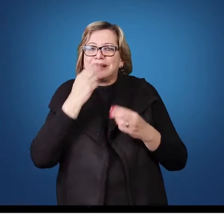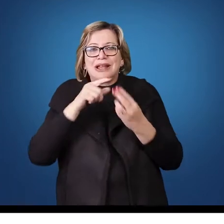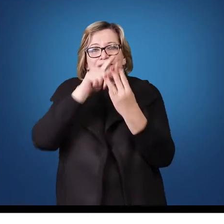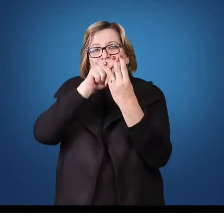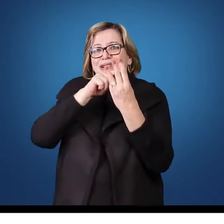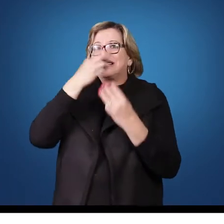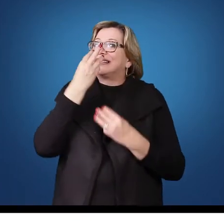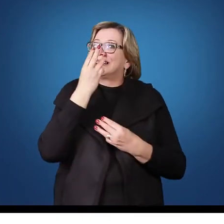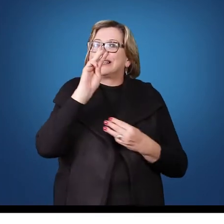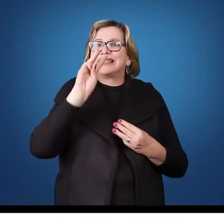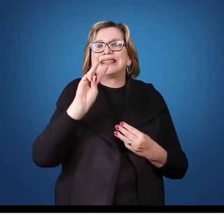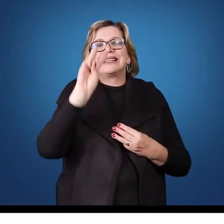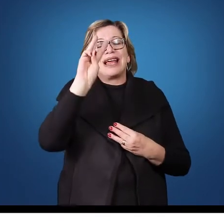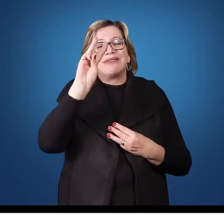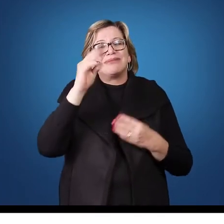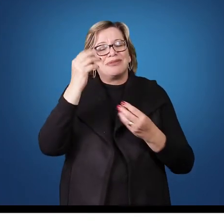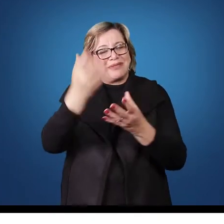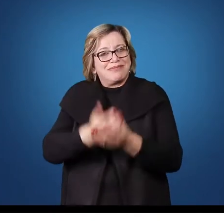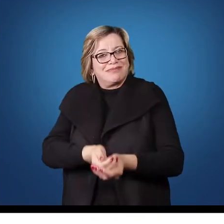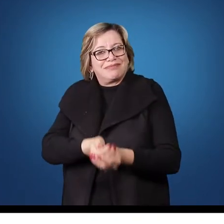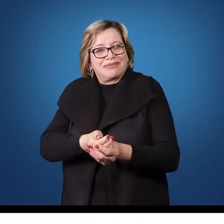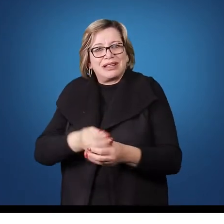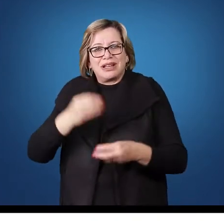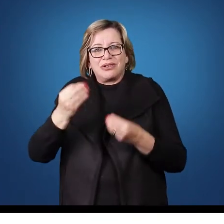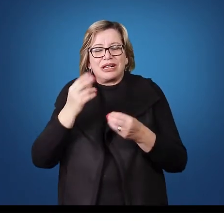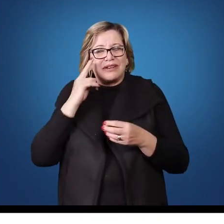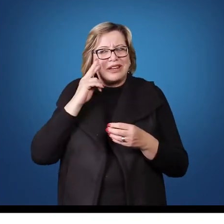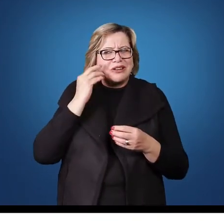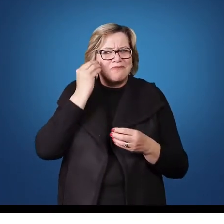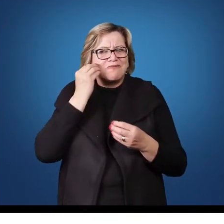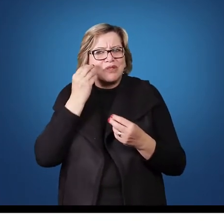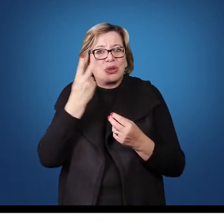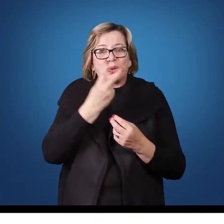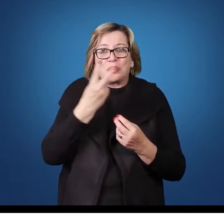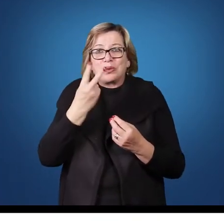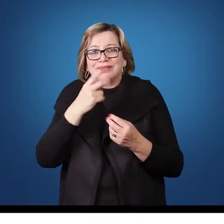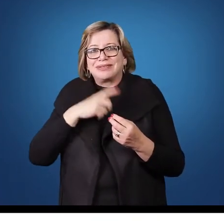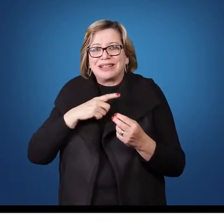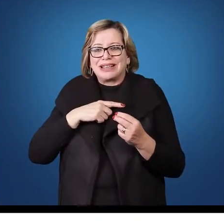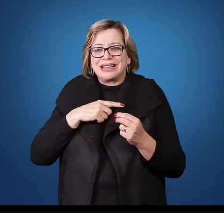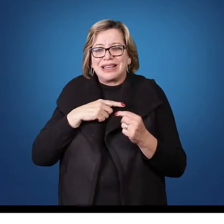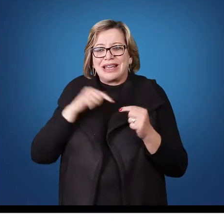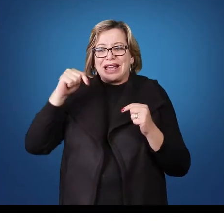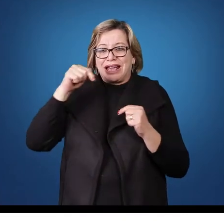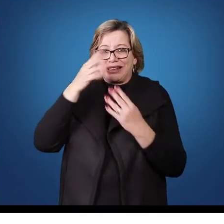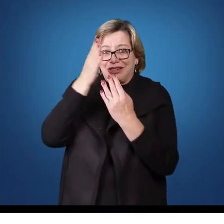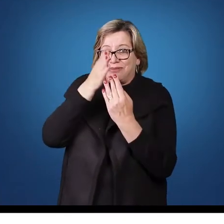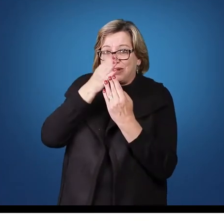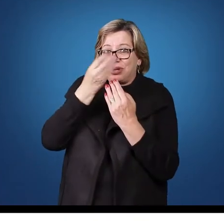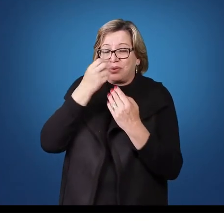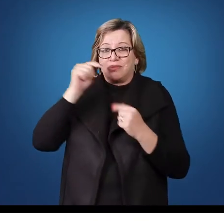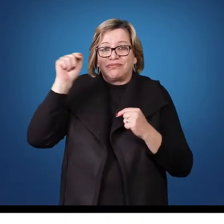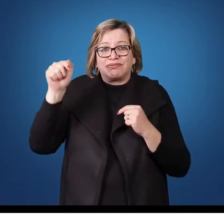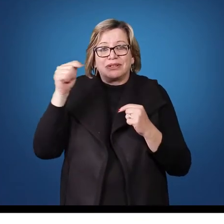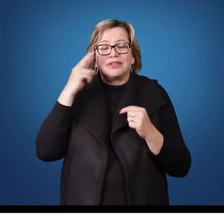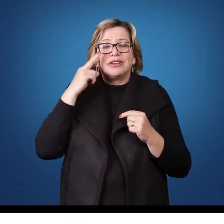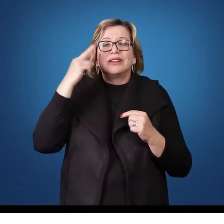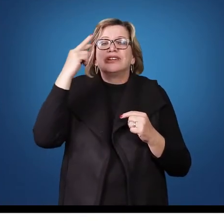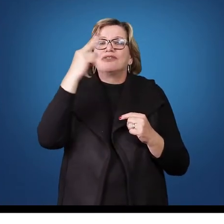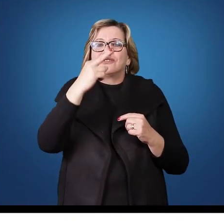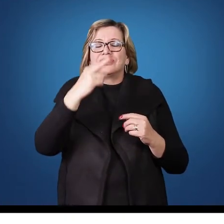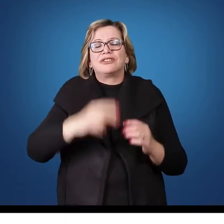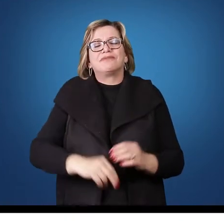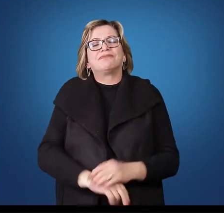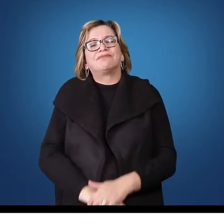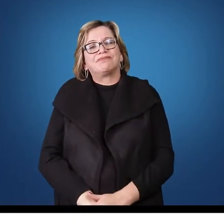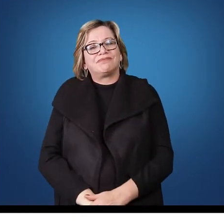recepção. A levantadora vai ter duas opções de ataque, que é o meio e a ponta. Vamos lá. Se ela passar, vai correndo para meio.